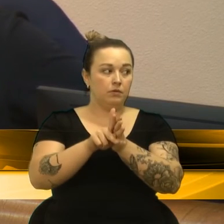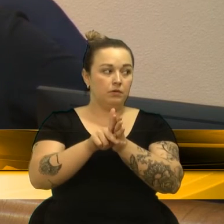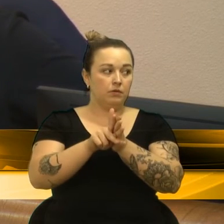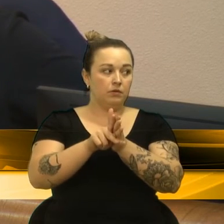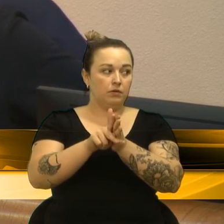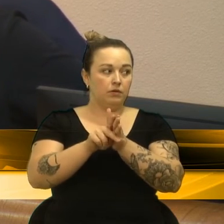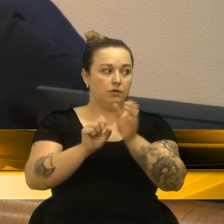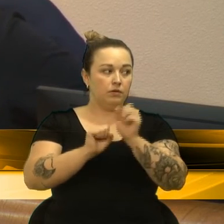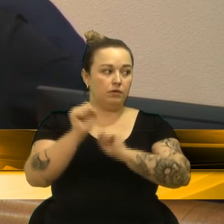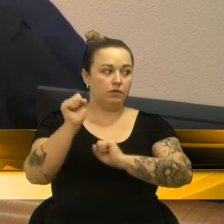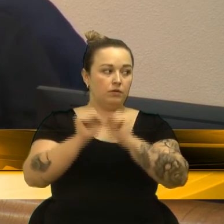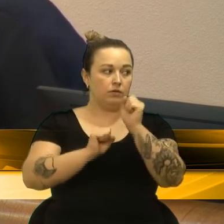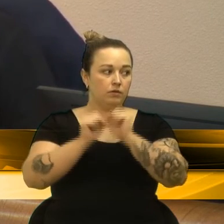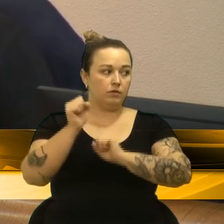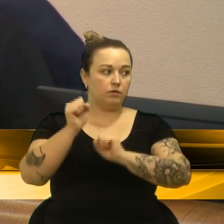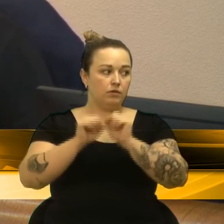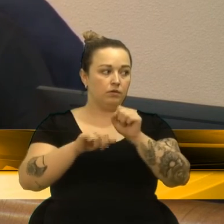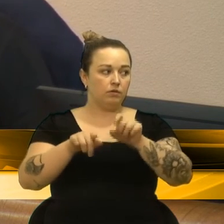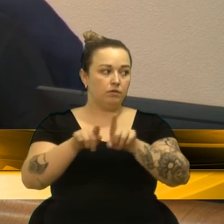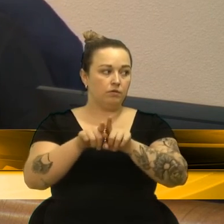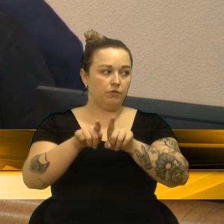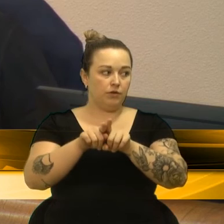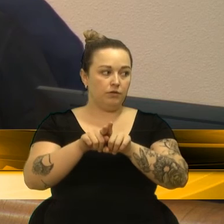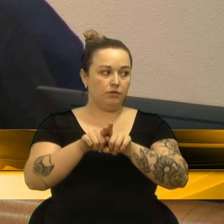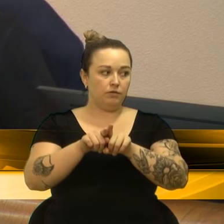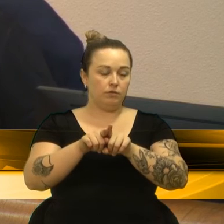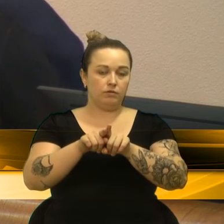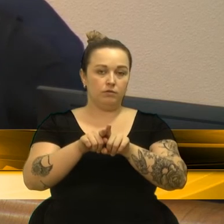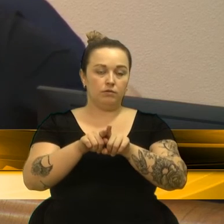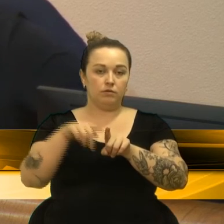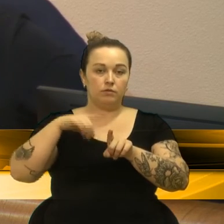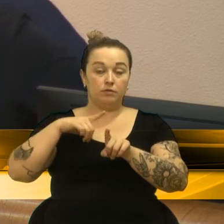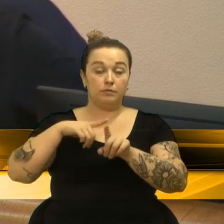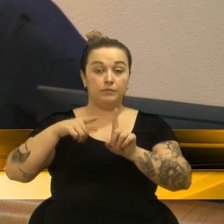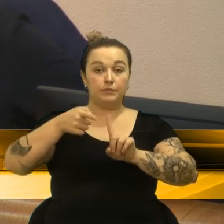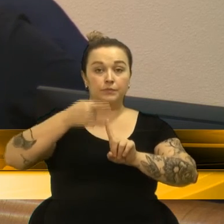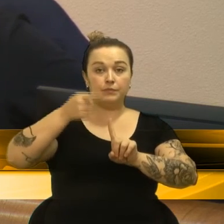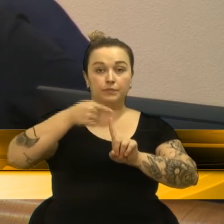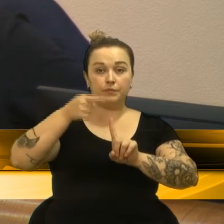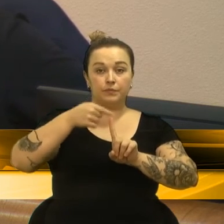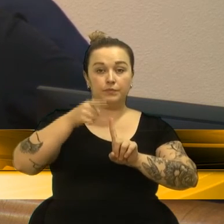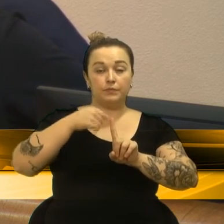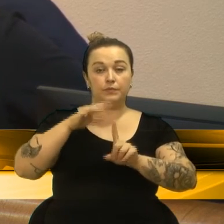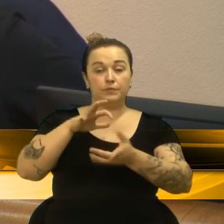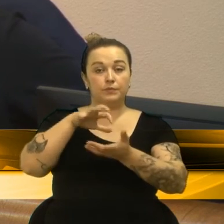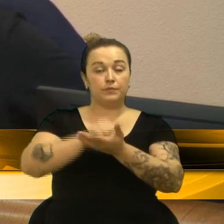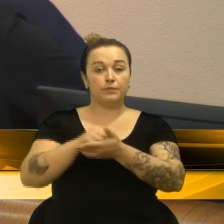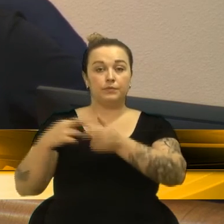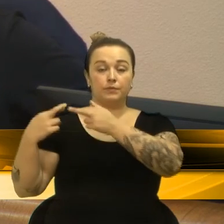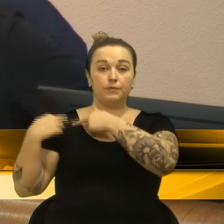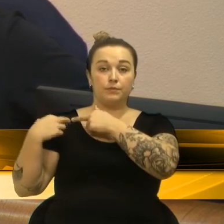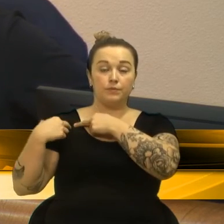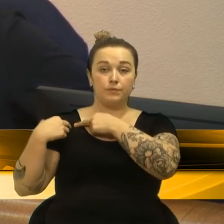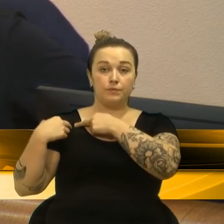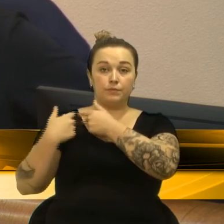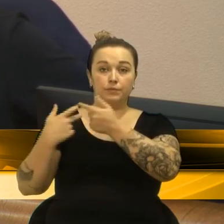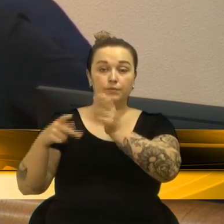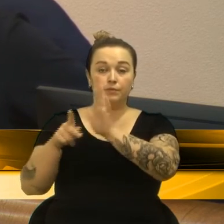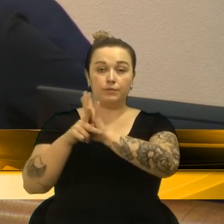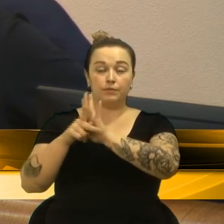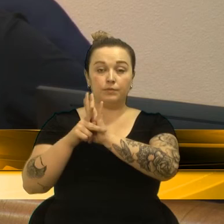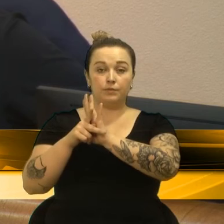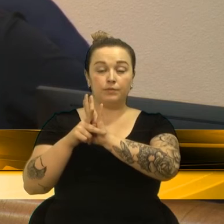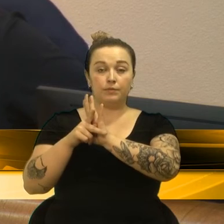atendimentos do PA 24 horas durante a realização das obras. Cláusula 1ª. Assume o compromisso, o dever de adotar todas as providências